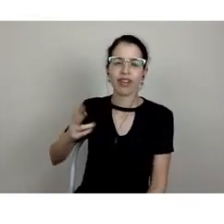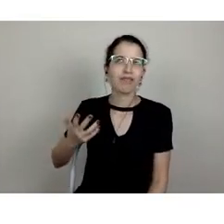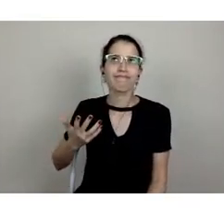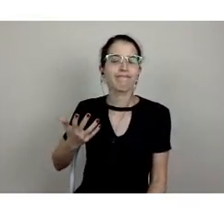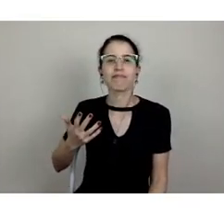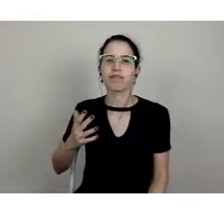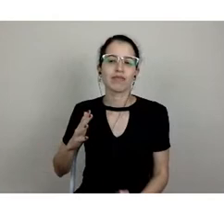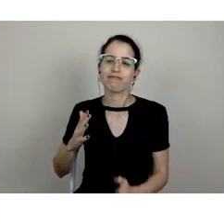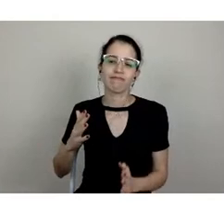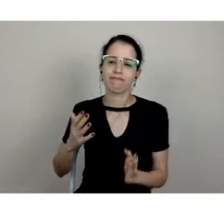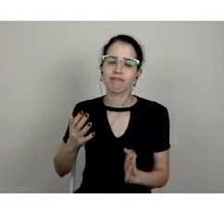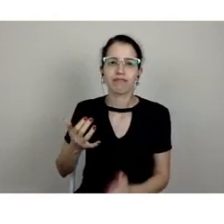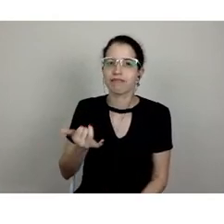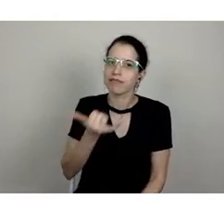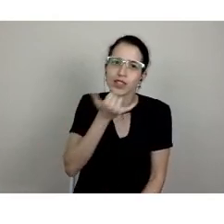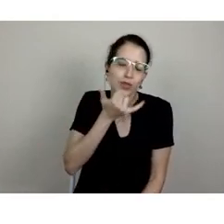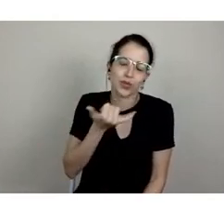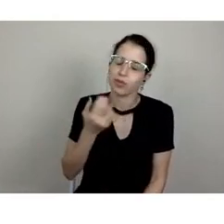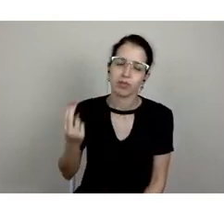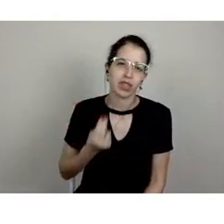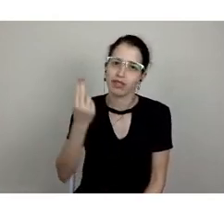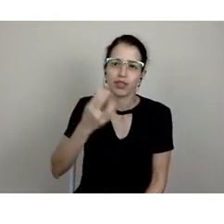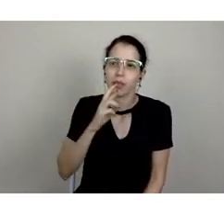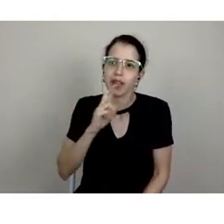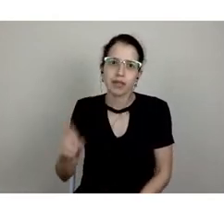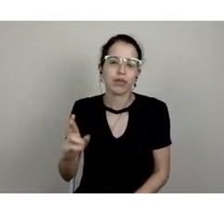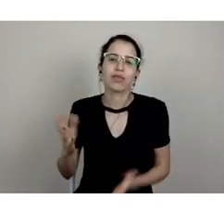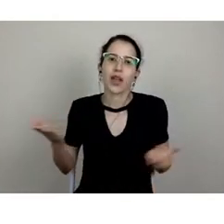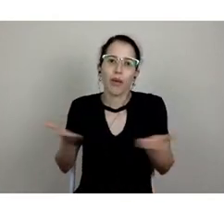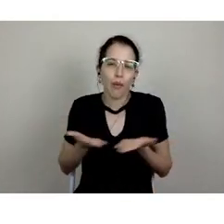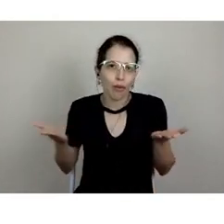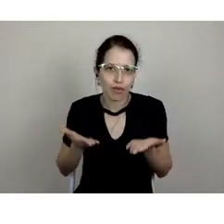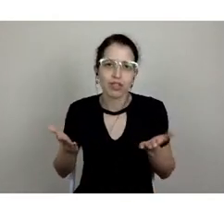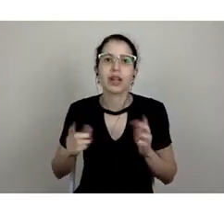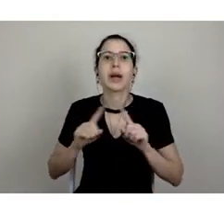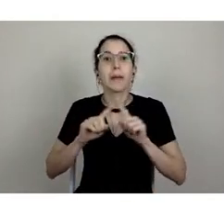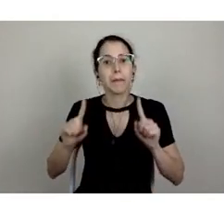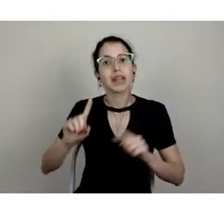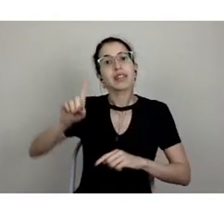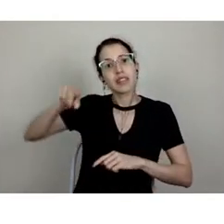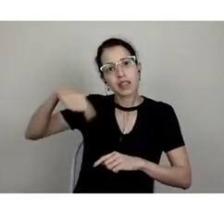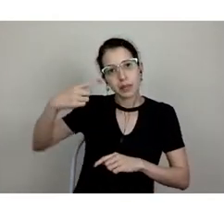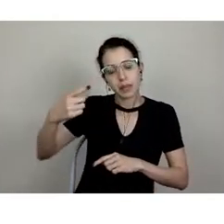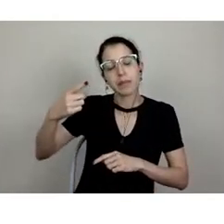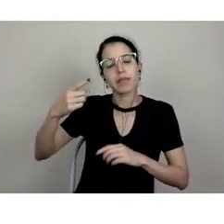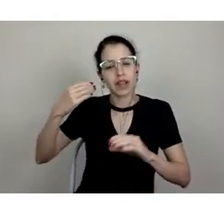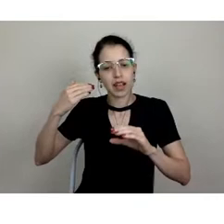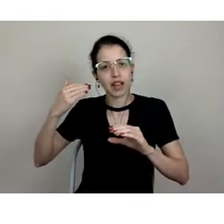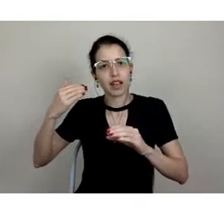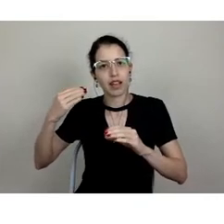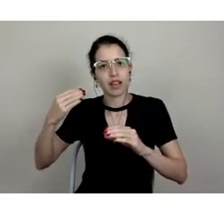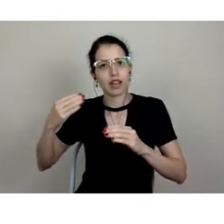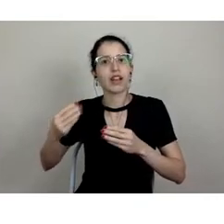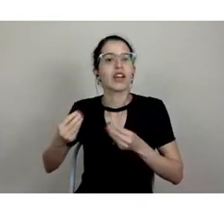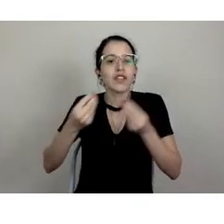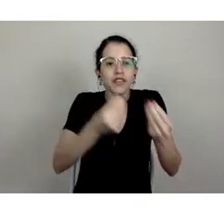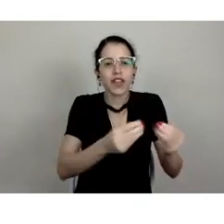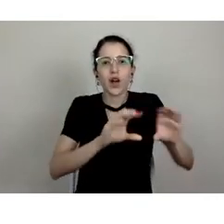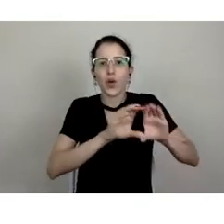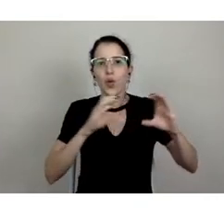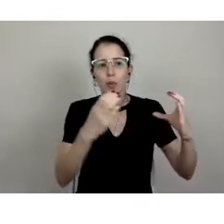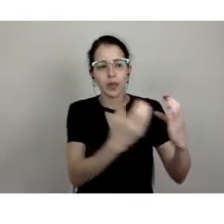priorizaremos isto aqui hoje, mas tudo isso será enviado ao comitê e mais do que isso, novas lives